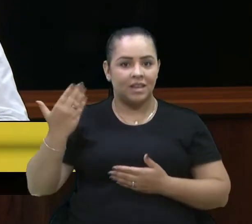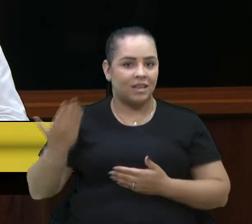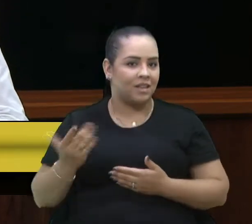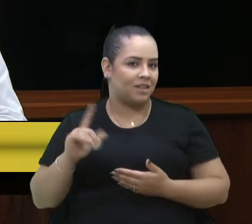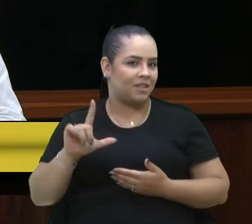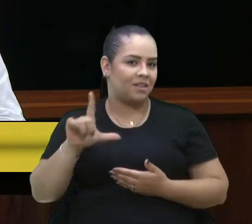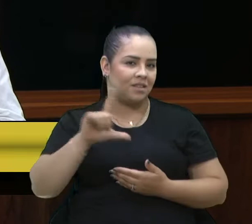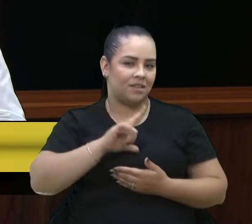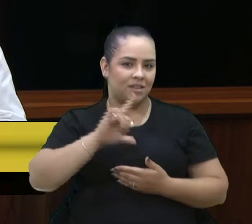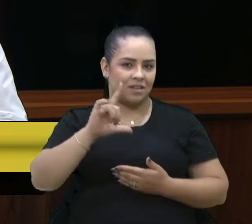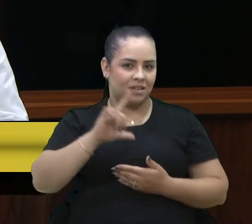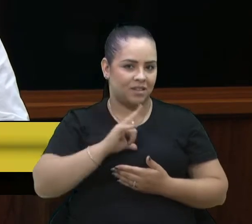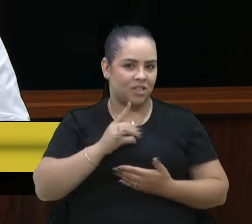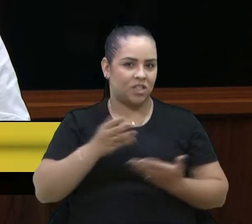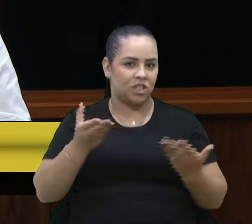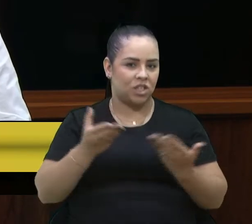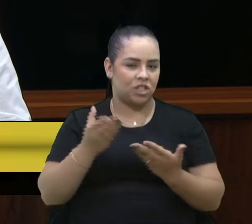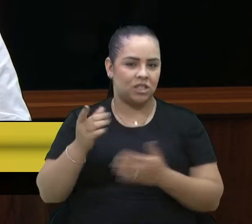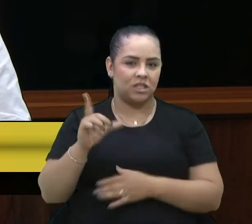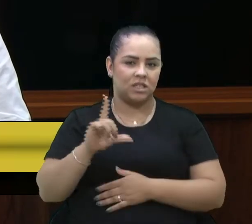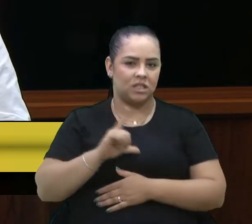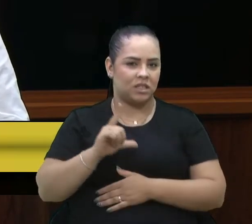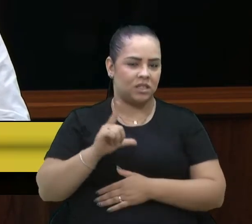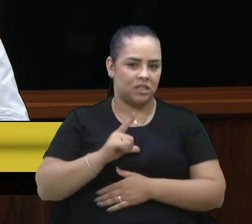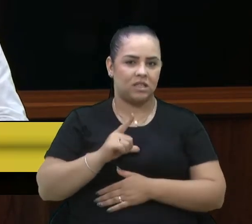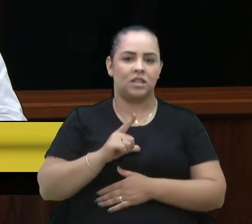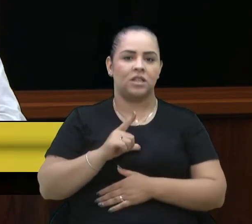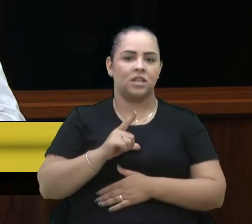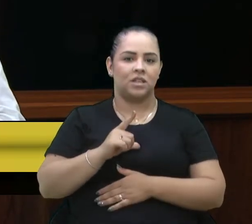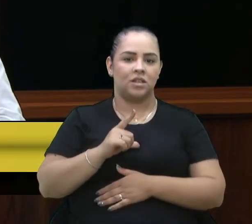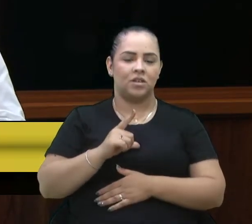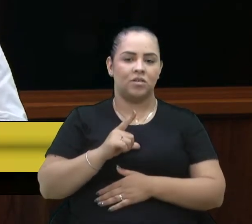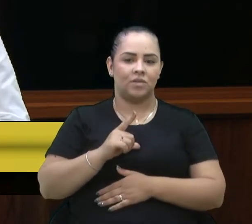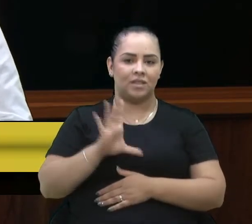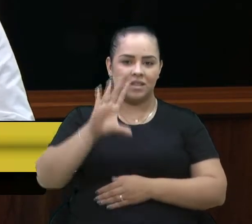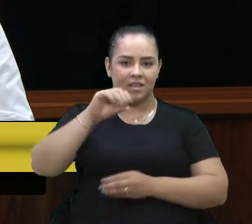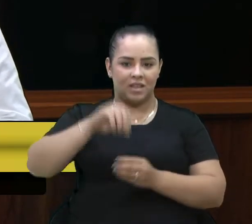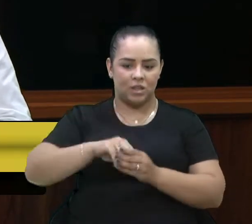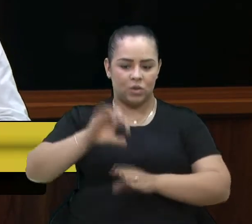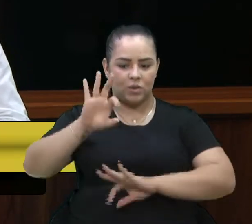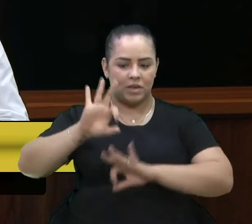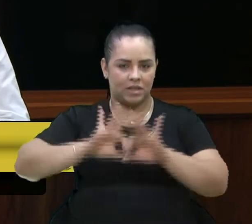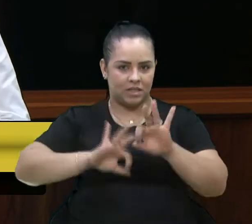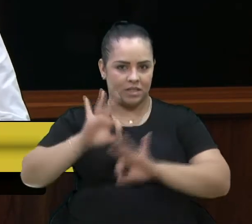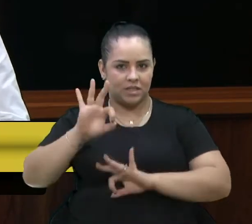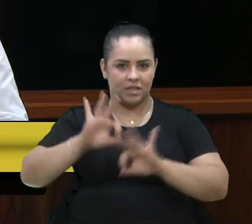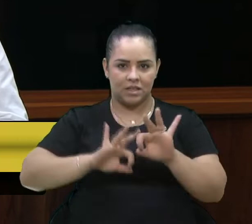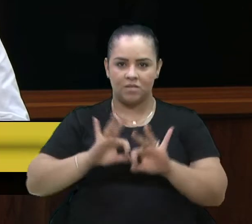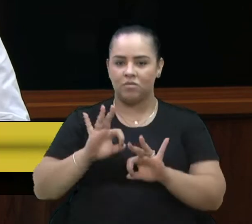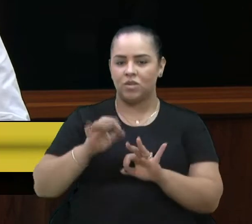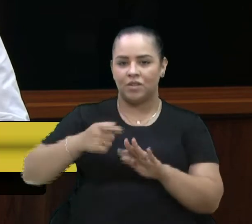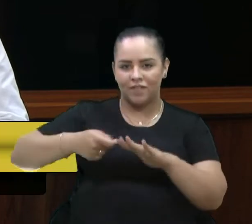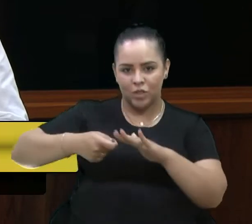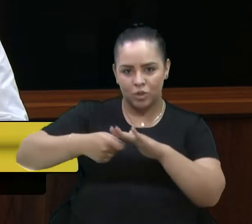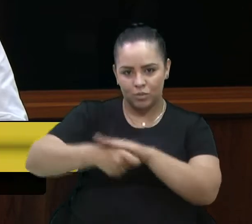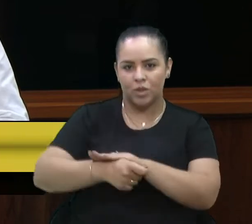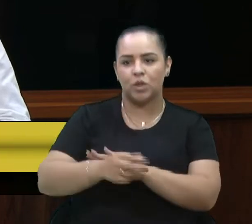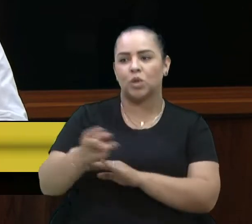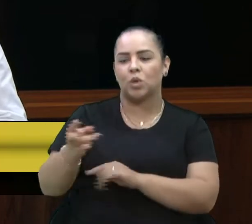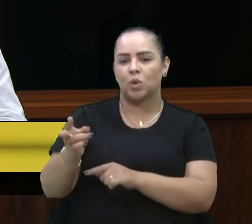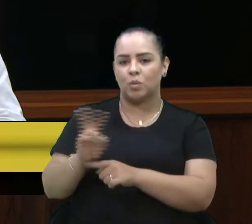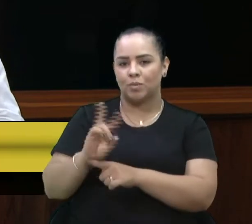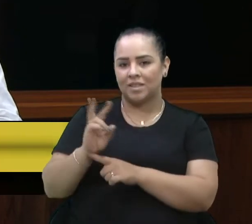uma política definida, investimentos, cobranças, fiscalização,